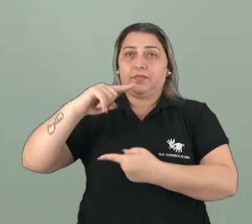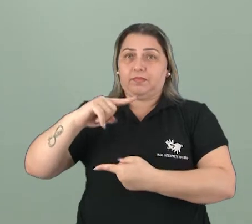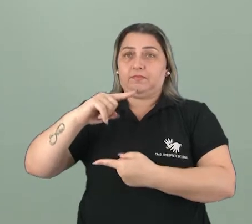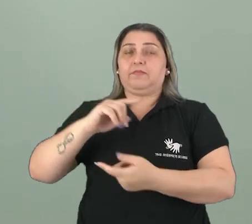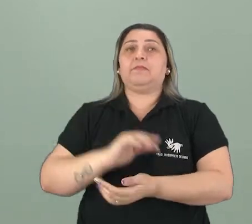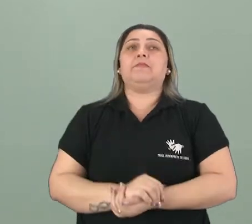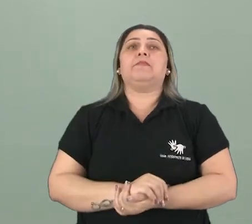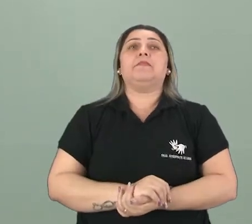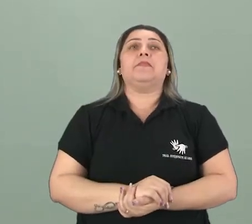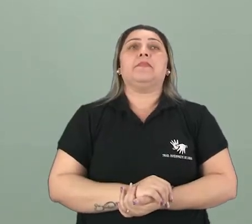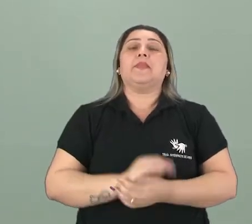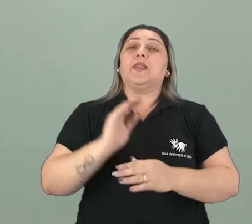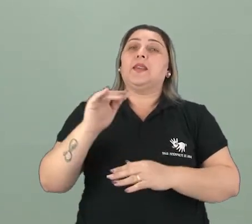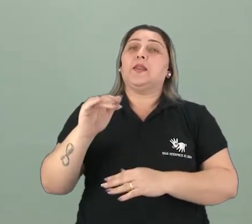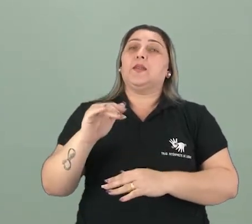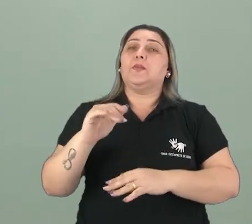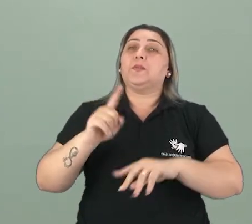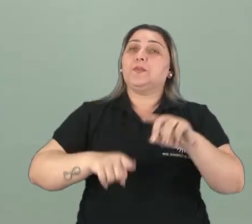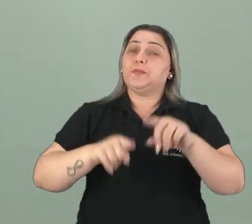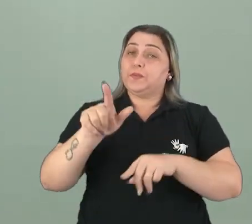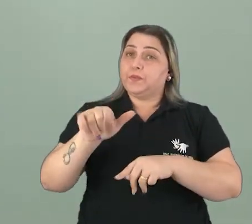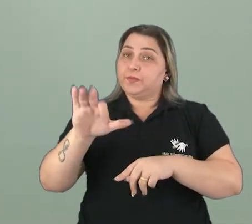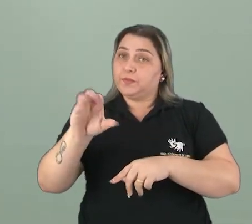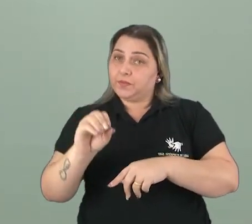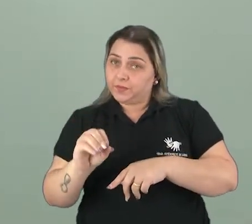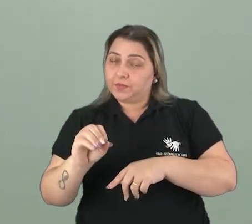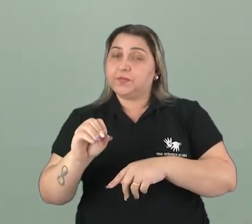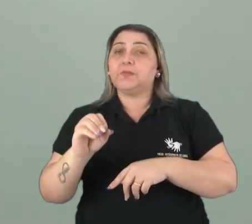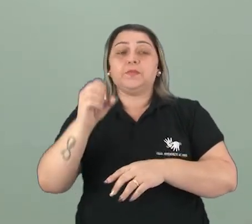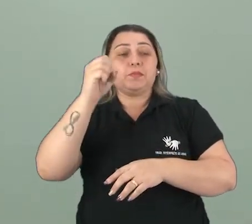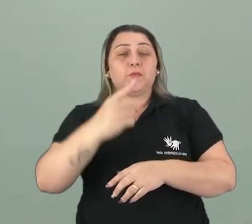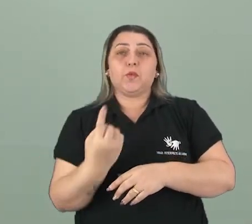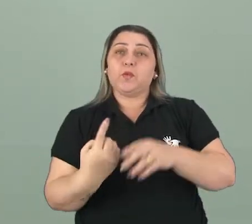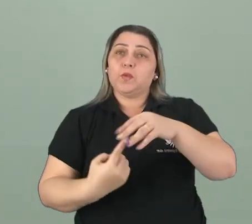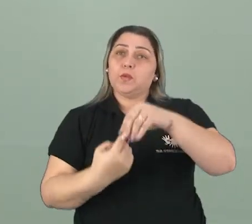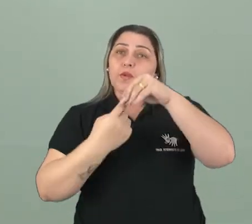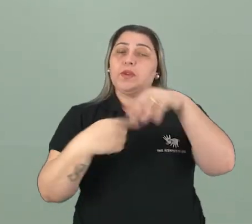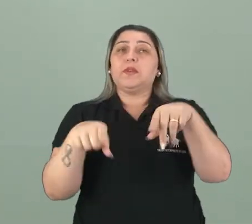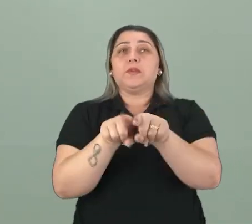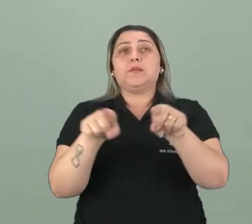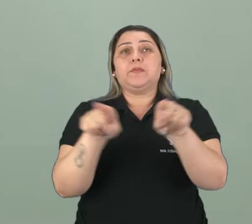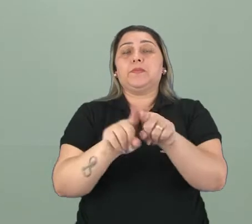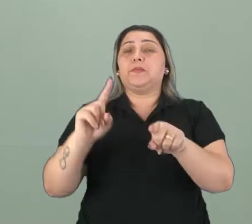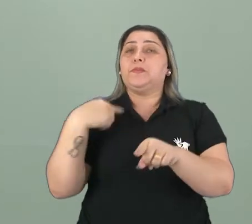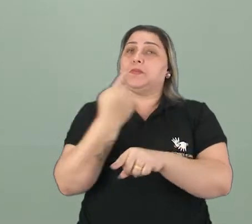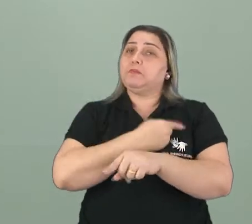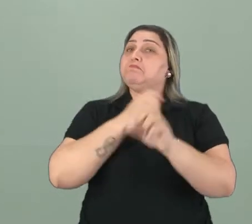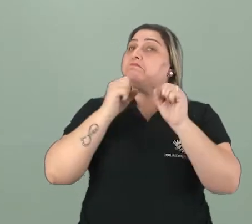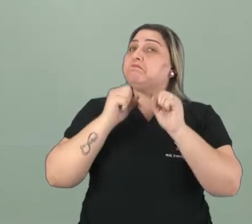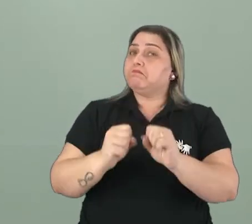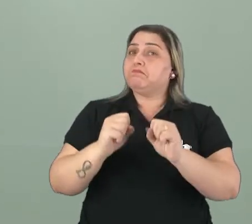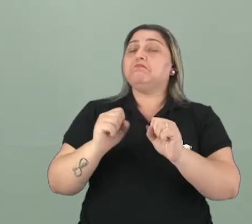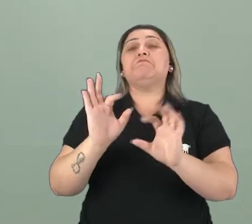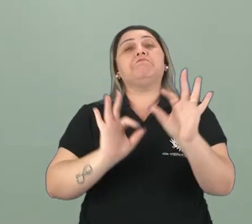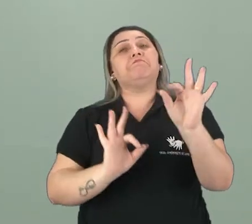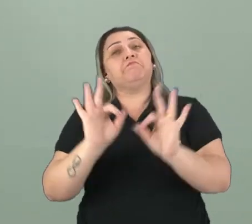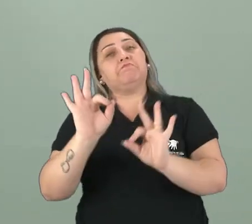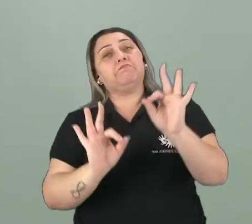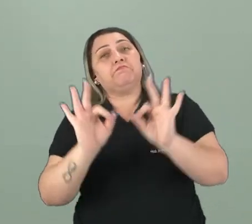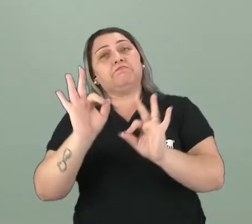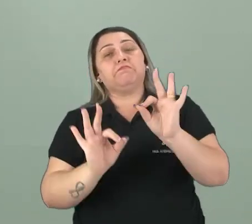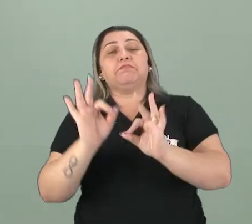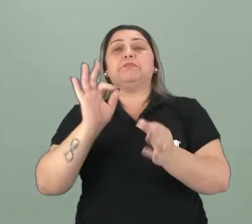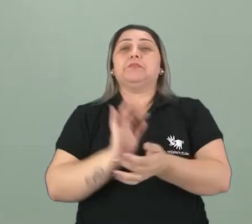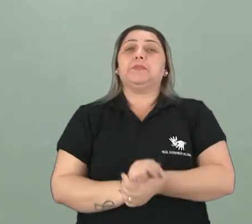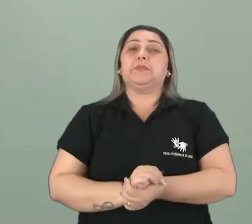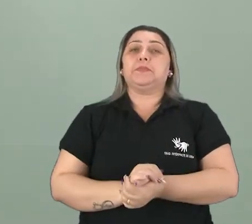enlatado, todos esses descartes de lixo, a gente coloca tudo numa sacola só também. Nós mesmos podemos nos reeducarmos